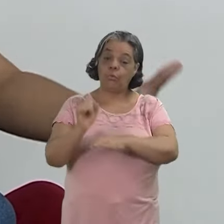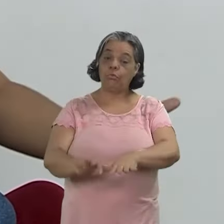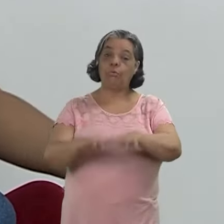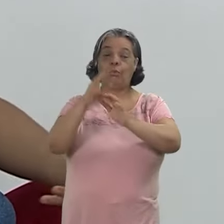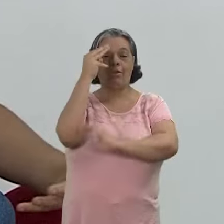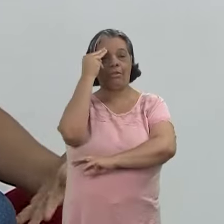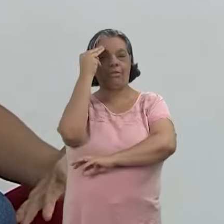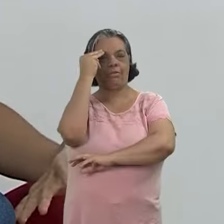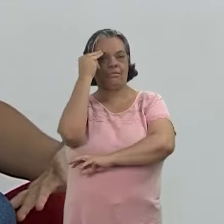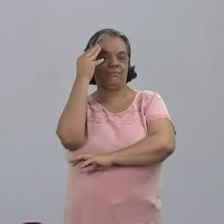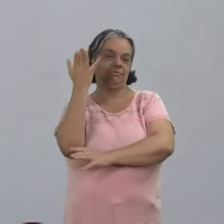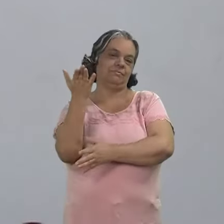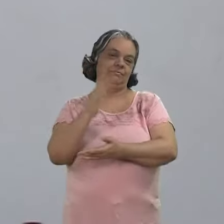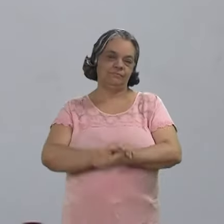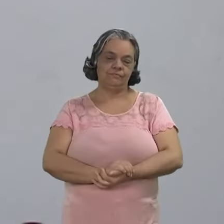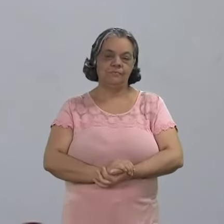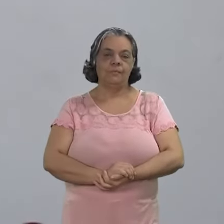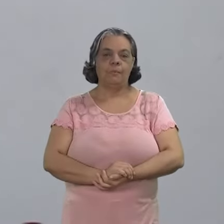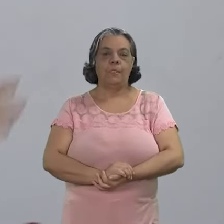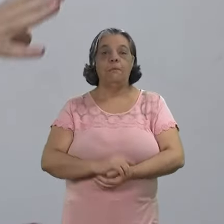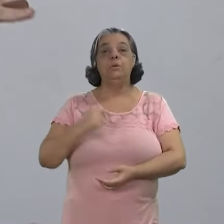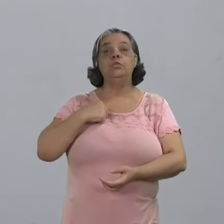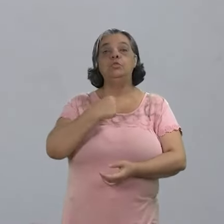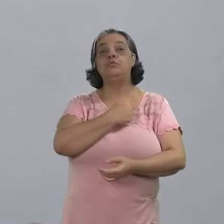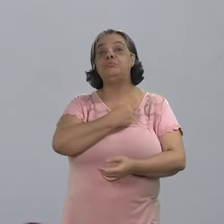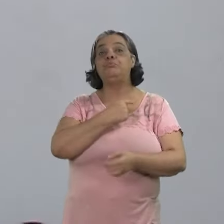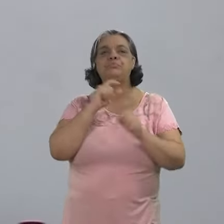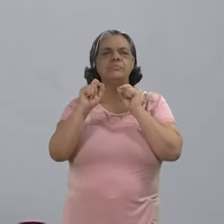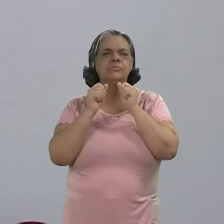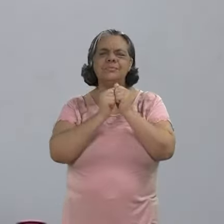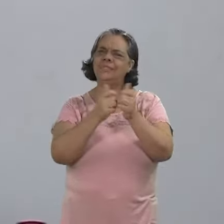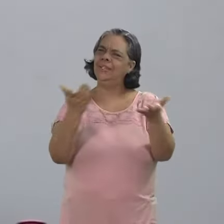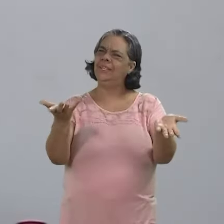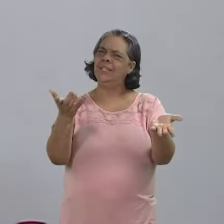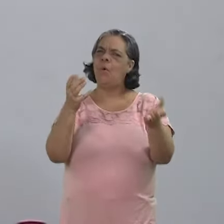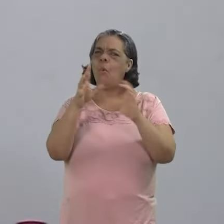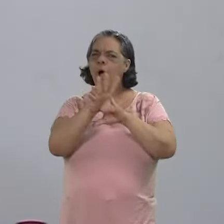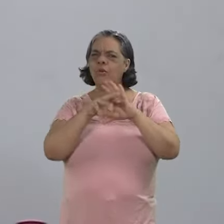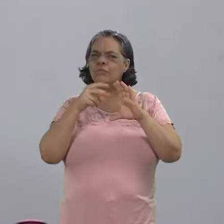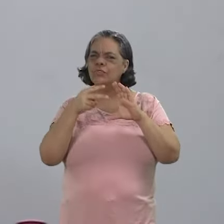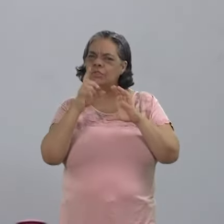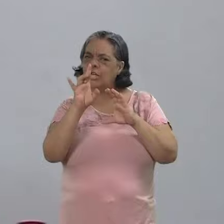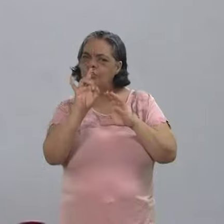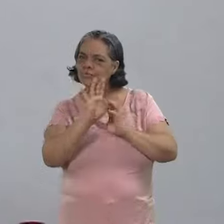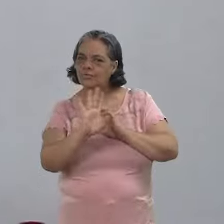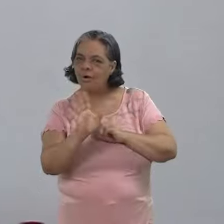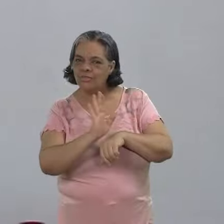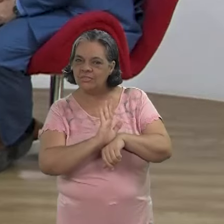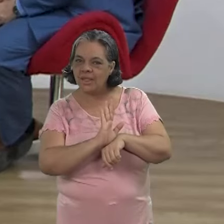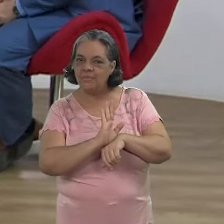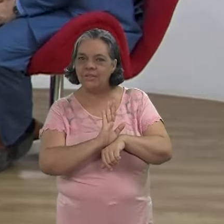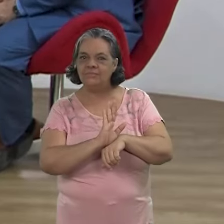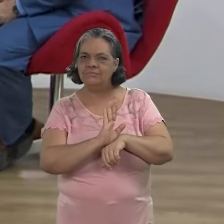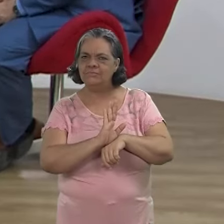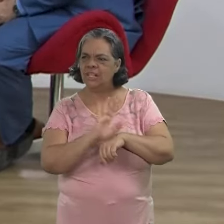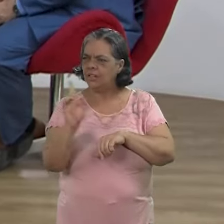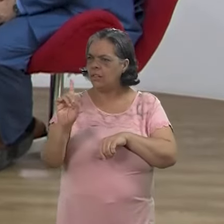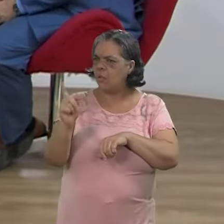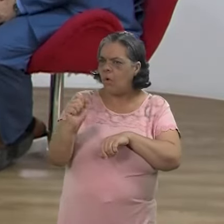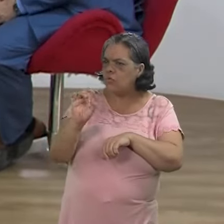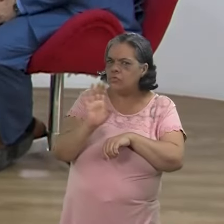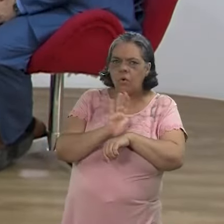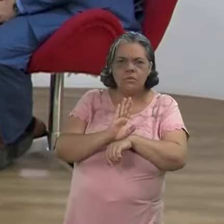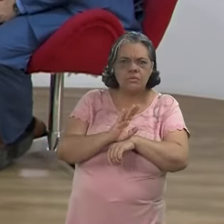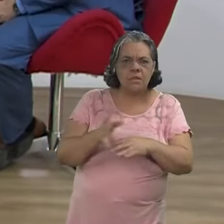enquanto cria essas memórias. Então, para quem está nos acompanhando e está perguntando assim, gente, audiovisual não é só cinema, não? Quer dizer que não é?